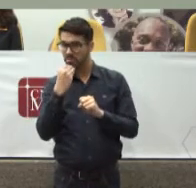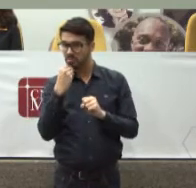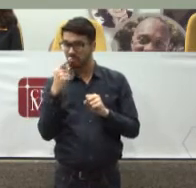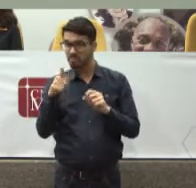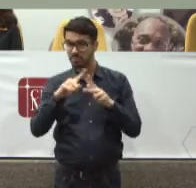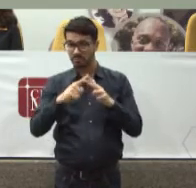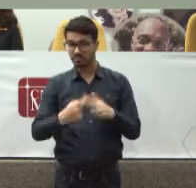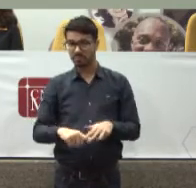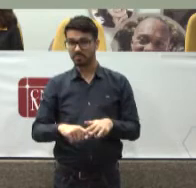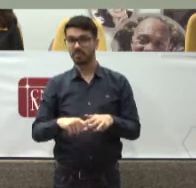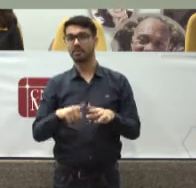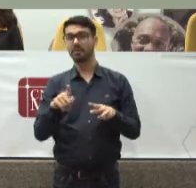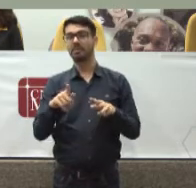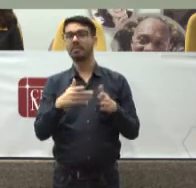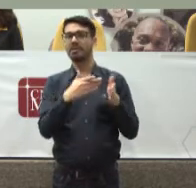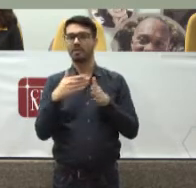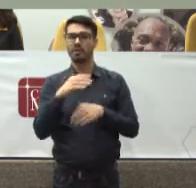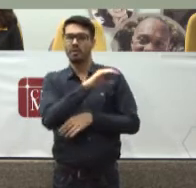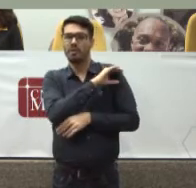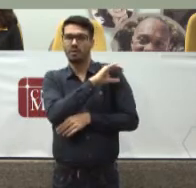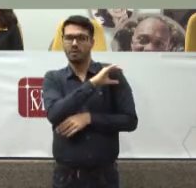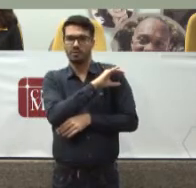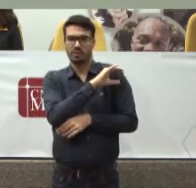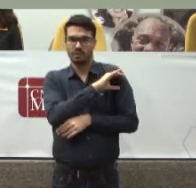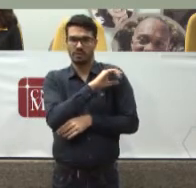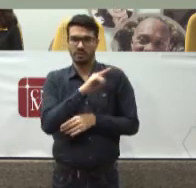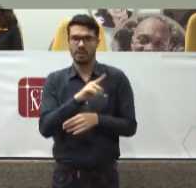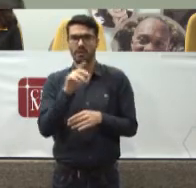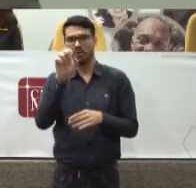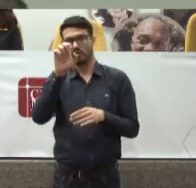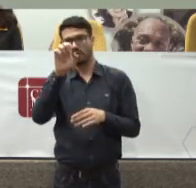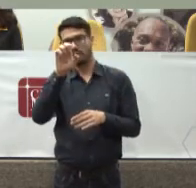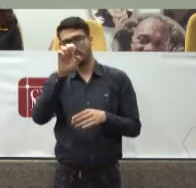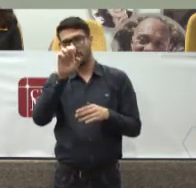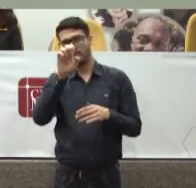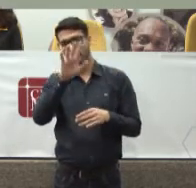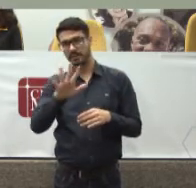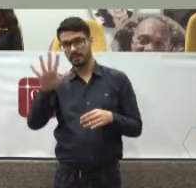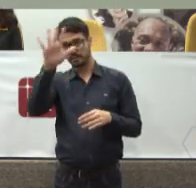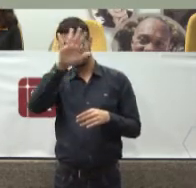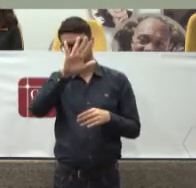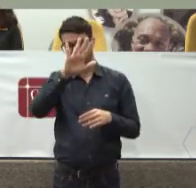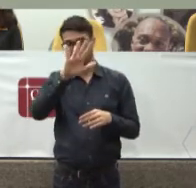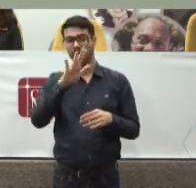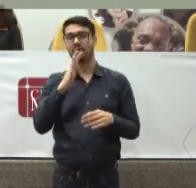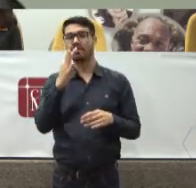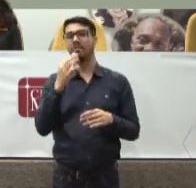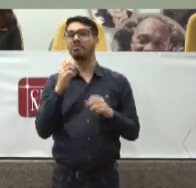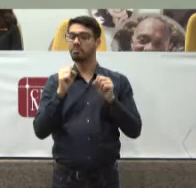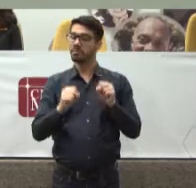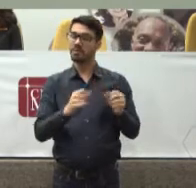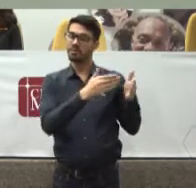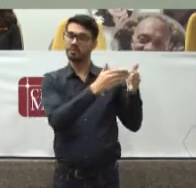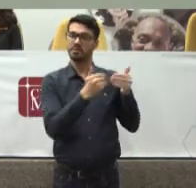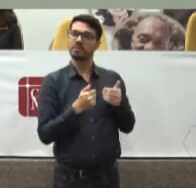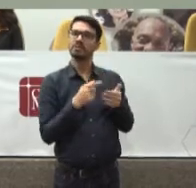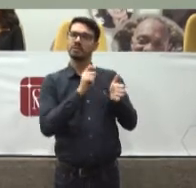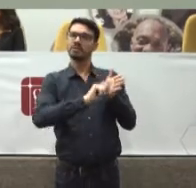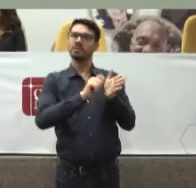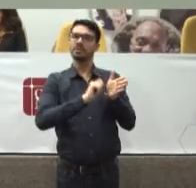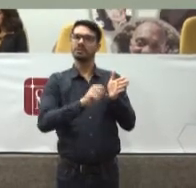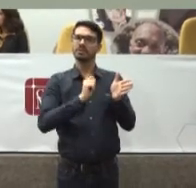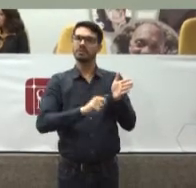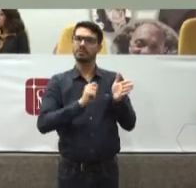comitê Oficiando Ao coordenador Do comitê Estadual Daquela unidade Da federação Pedir a elaboração